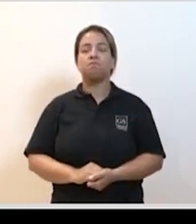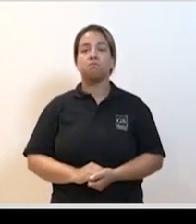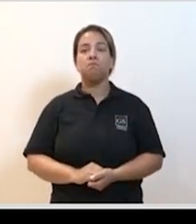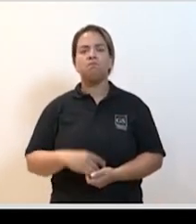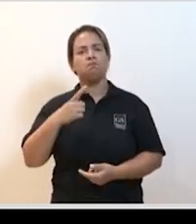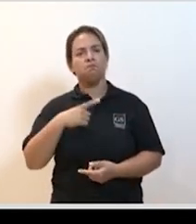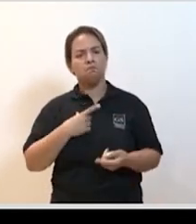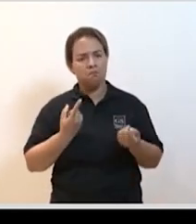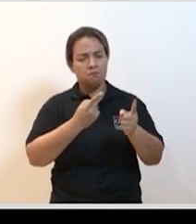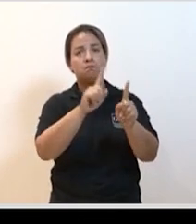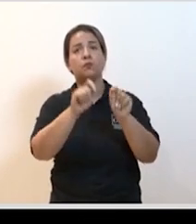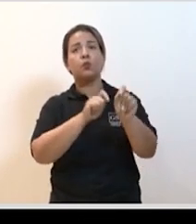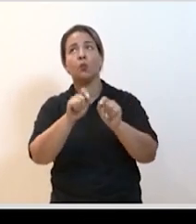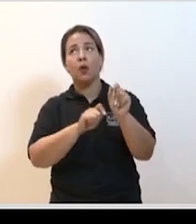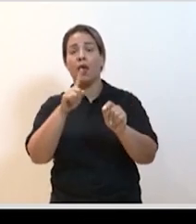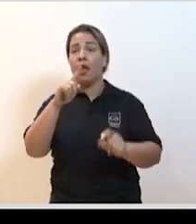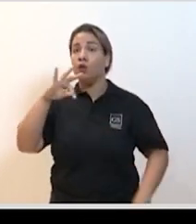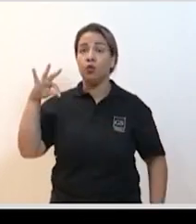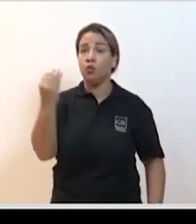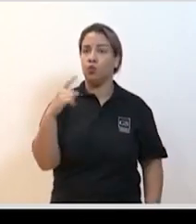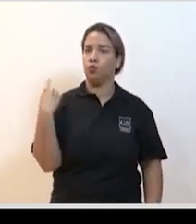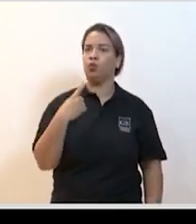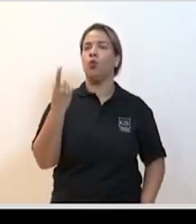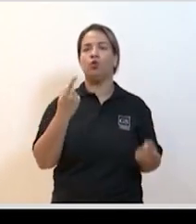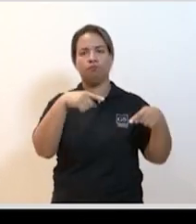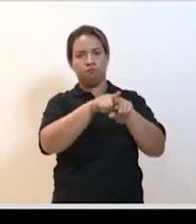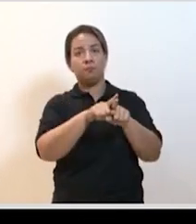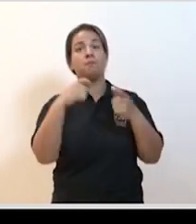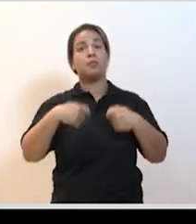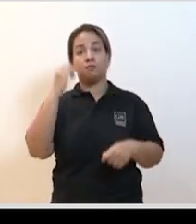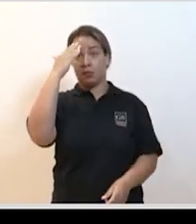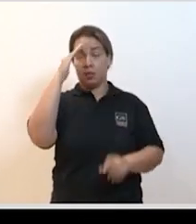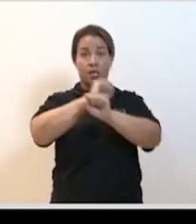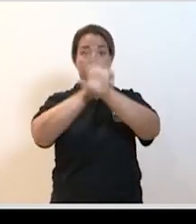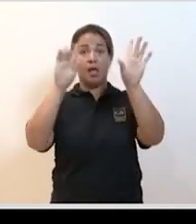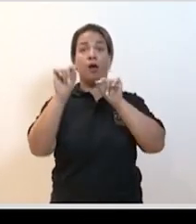Enfrentamento. E aí entra a parte que todos nós estamos envolvidos. O que é preciso reconhecer claramente,